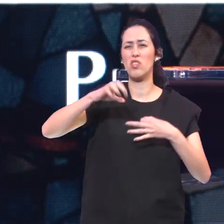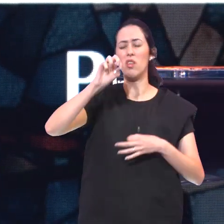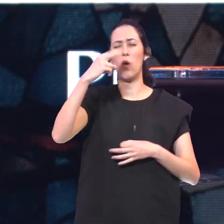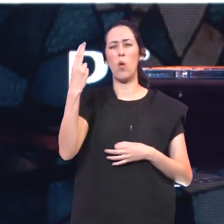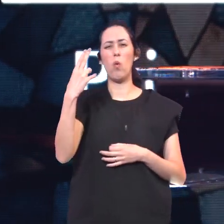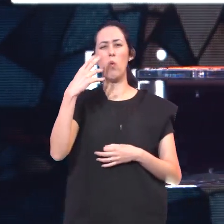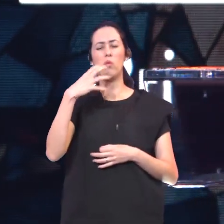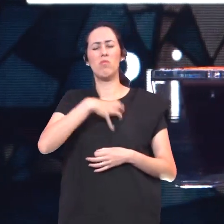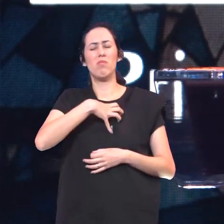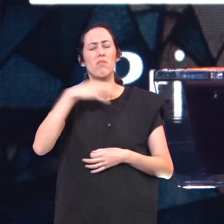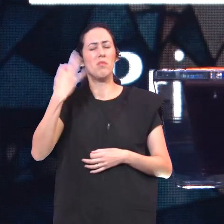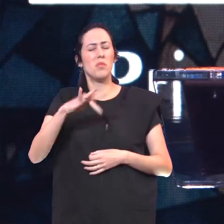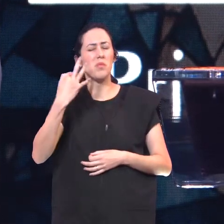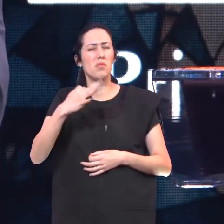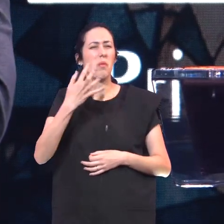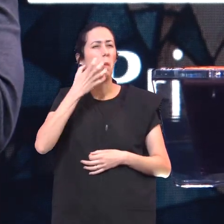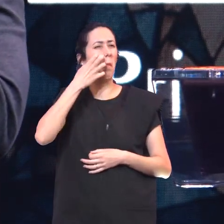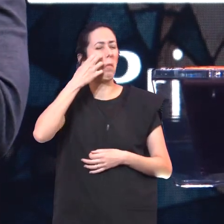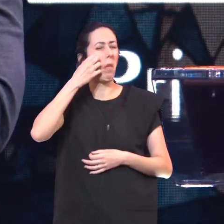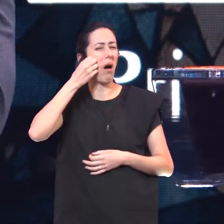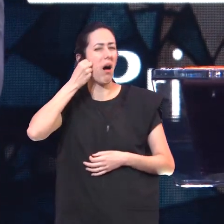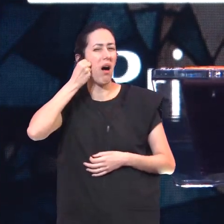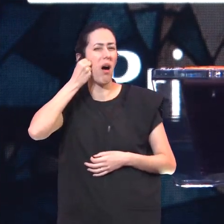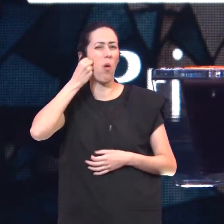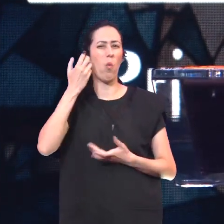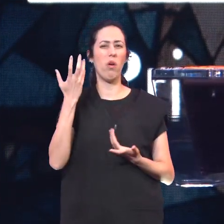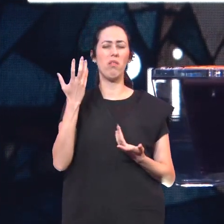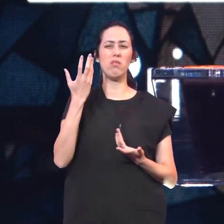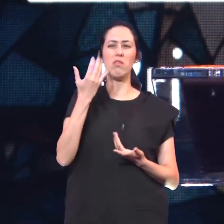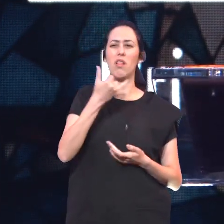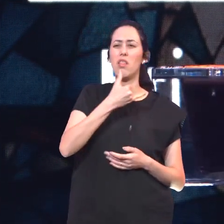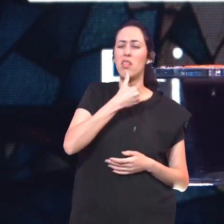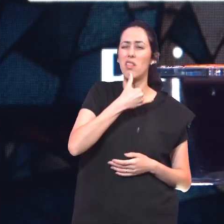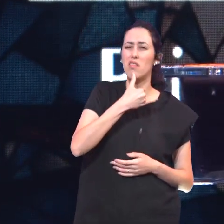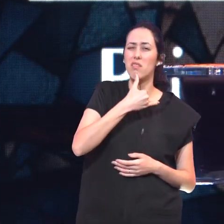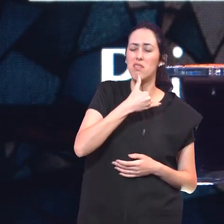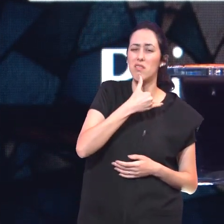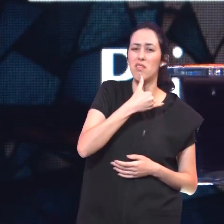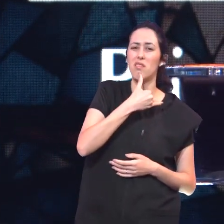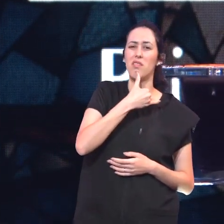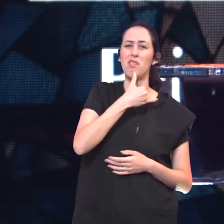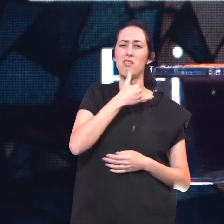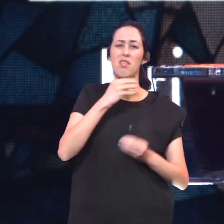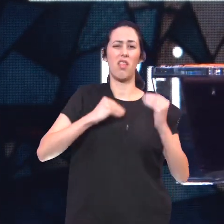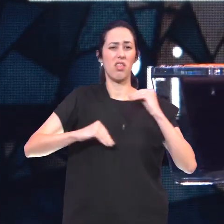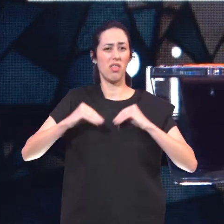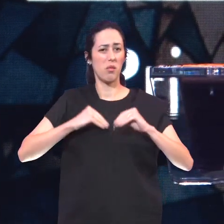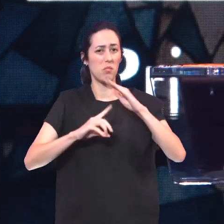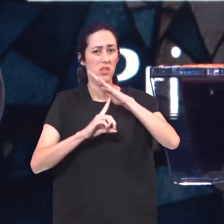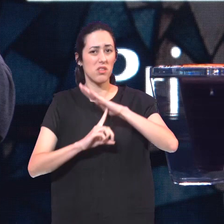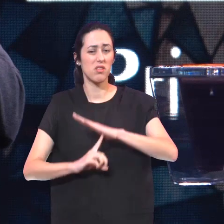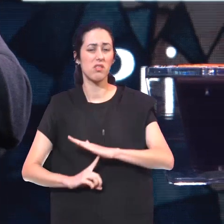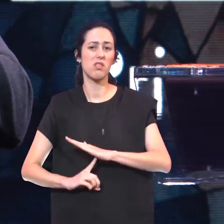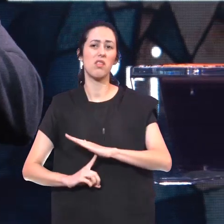Por mágoas Por tristezas Depressões